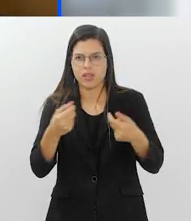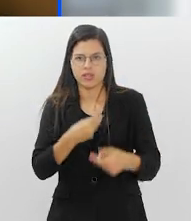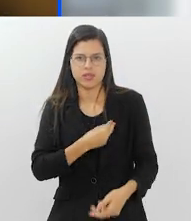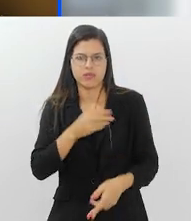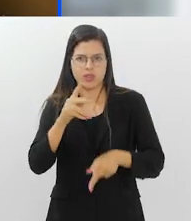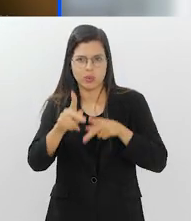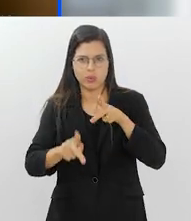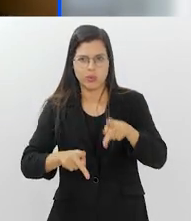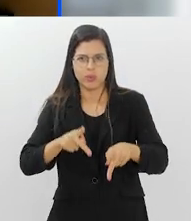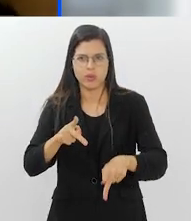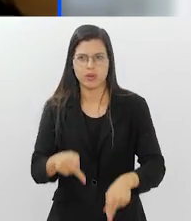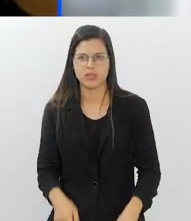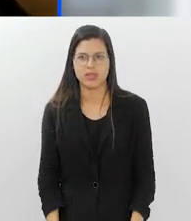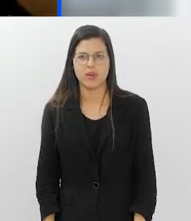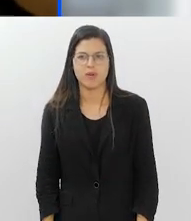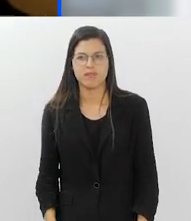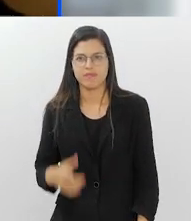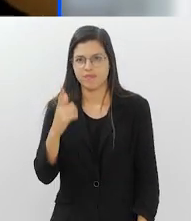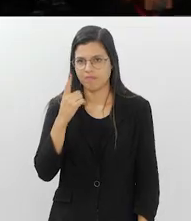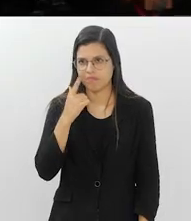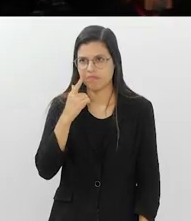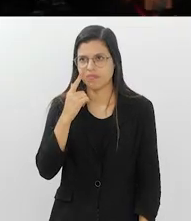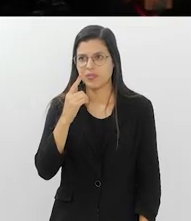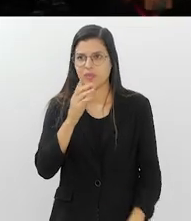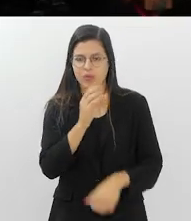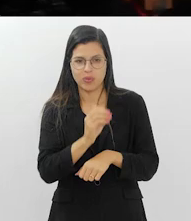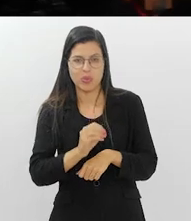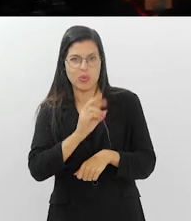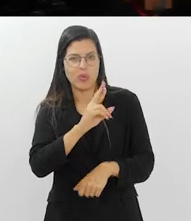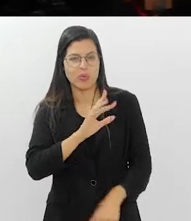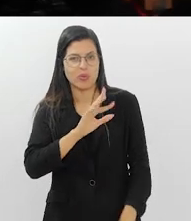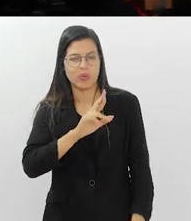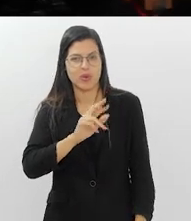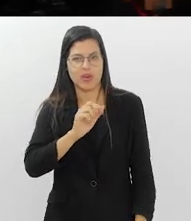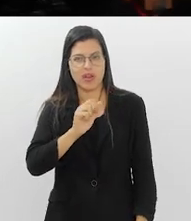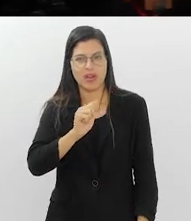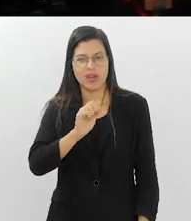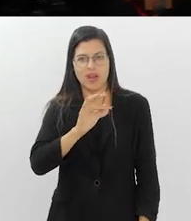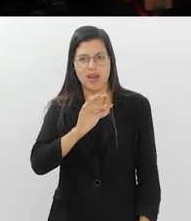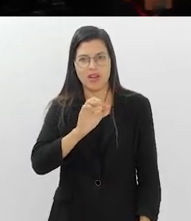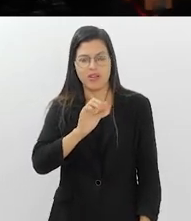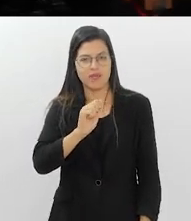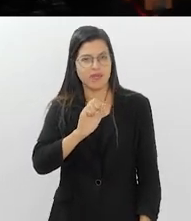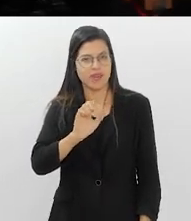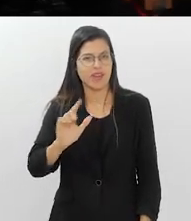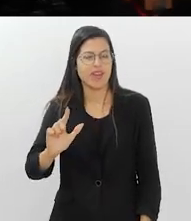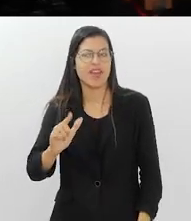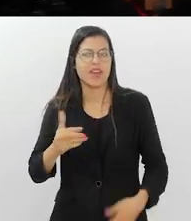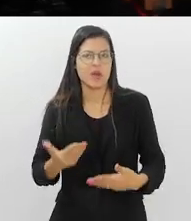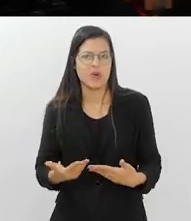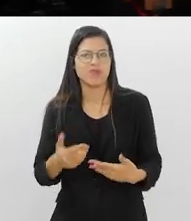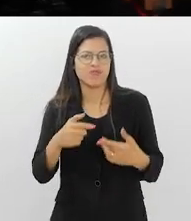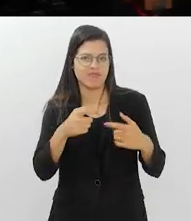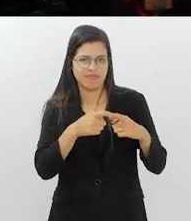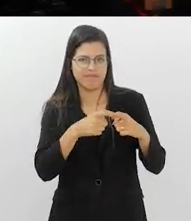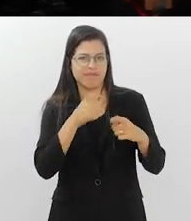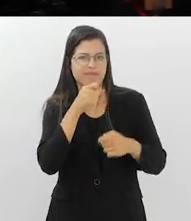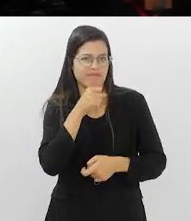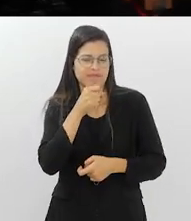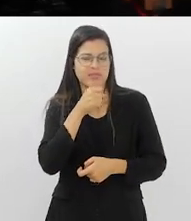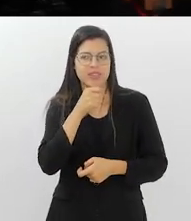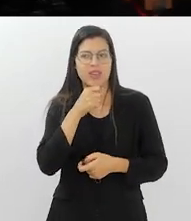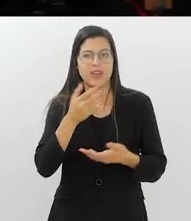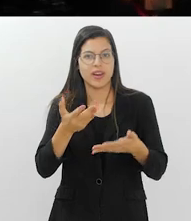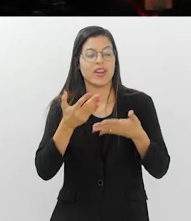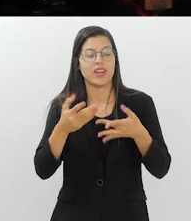população. Olha, viu, Rafael? Rafael, doutor Rafael, não é verdade? Que o senhor é um geriatra. Eu gostaria